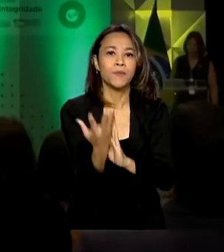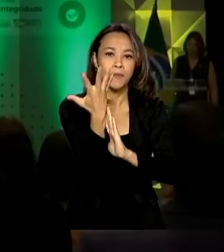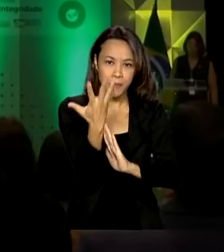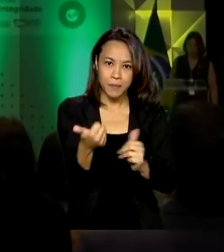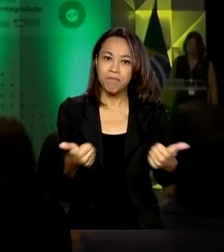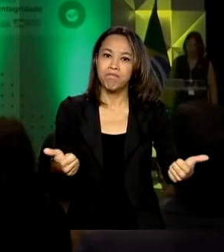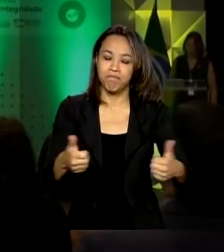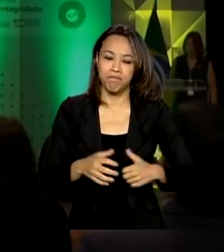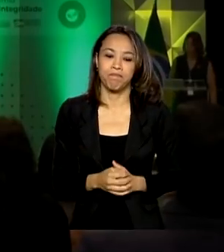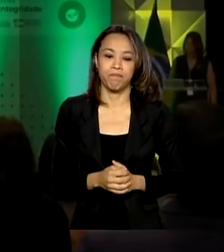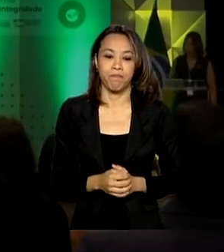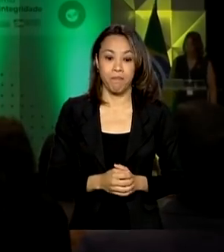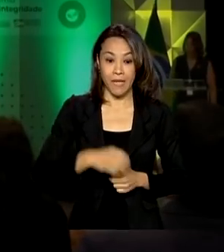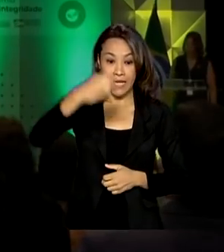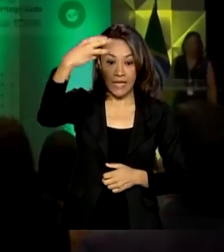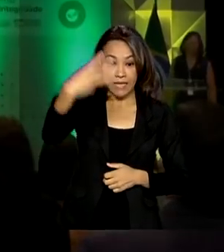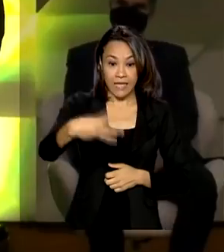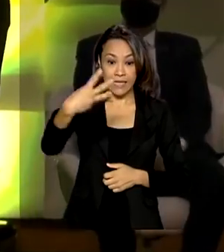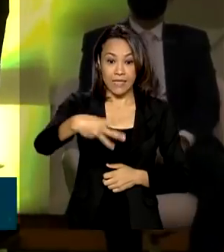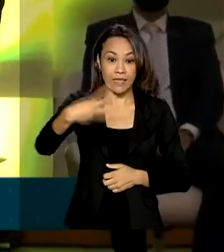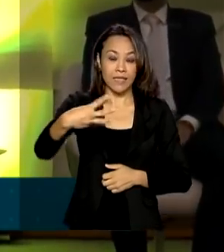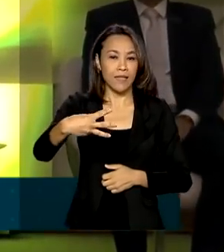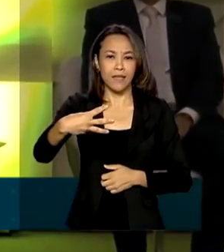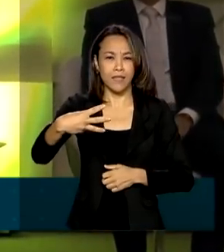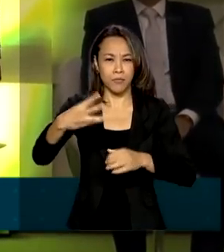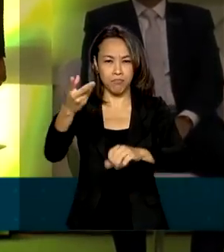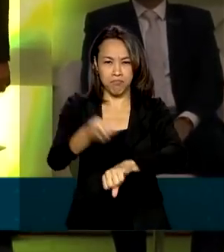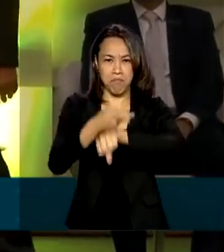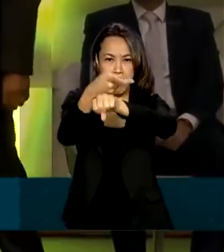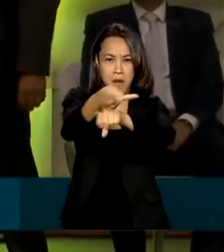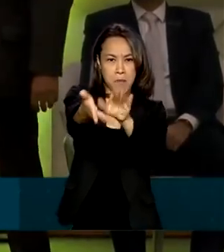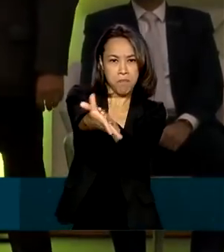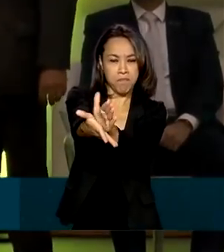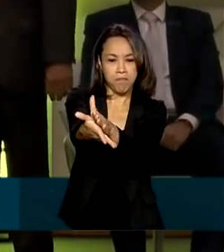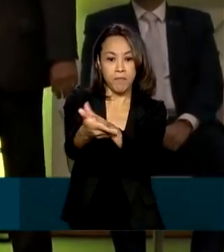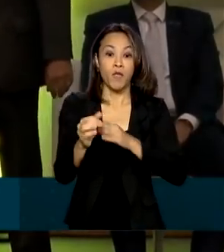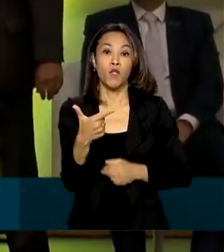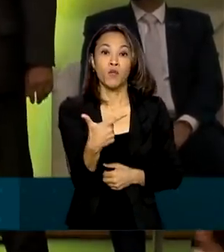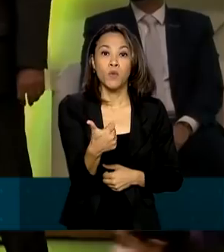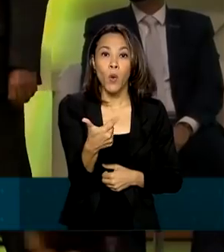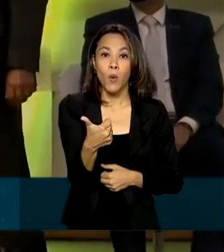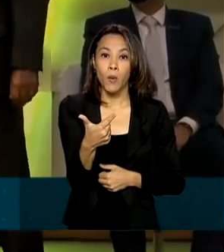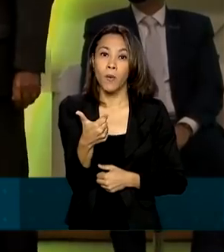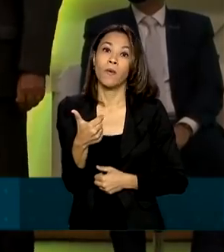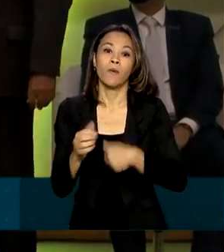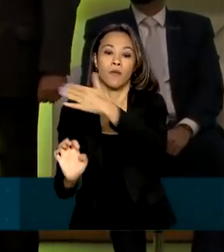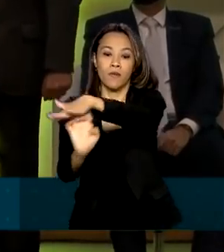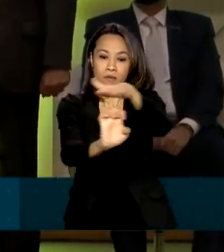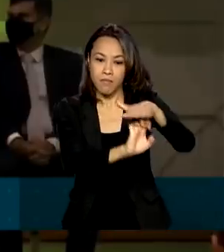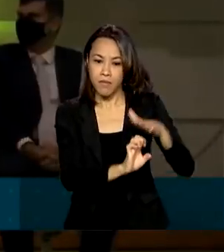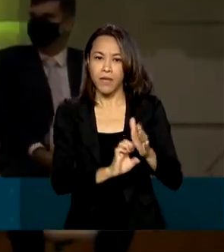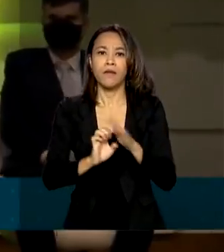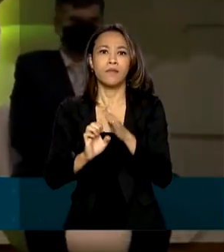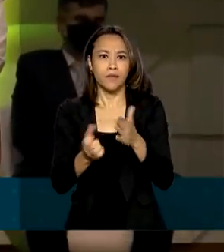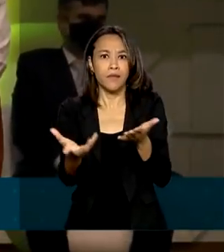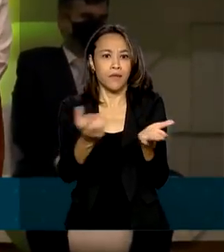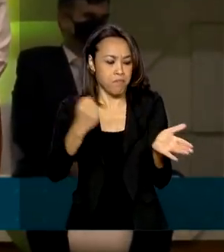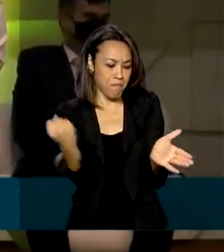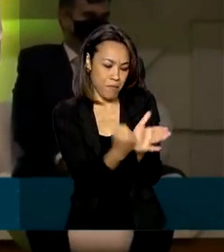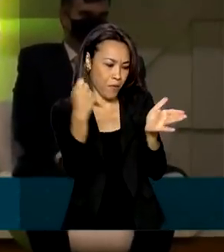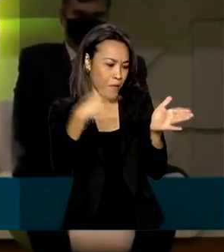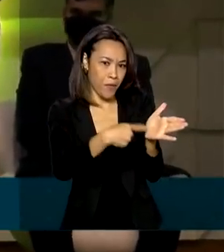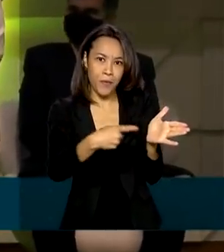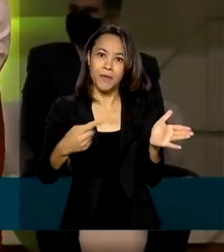Na terceira edição do prêmio, 12 empresas tiveram a renovação do selo Agro Mais Integridade